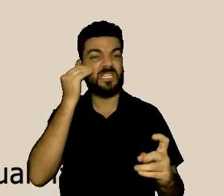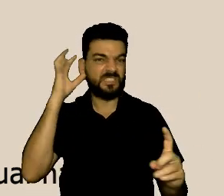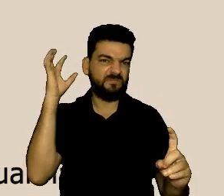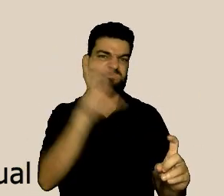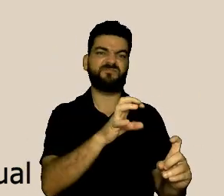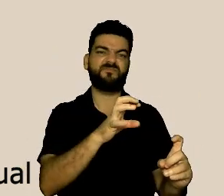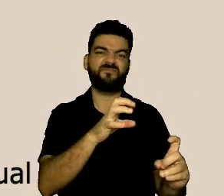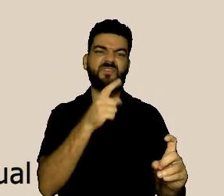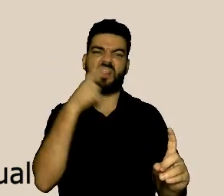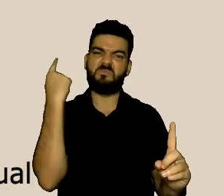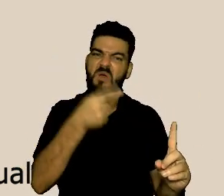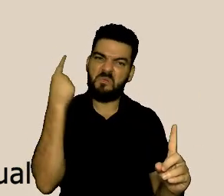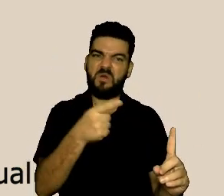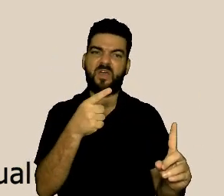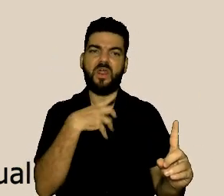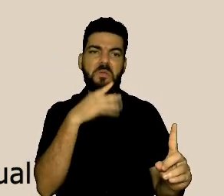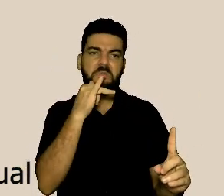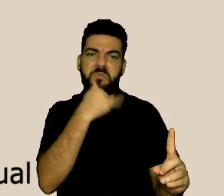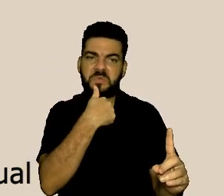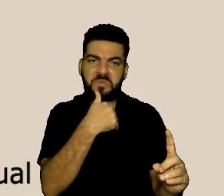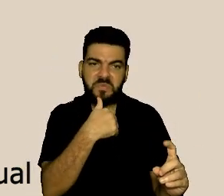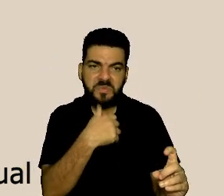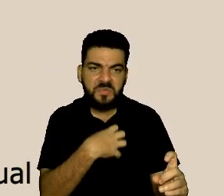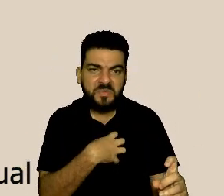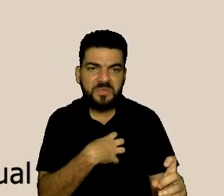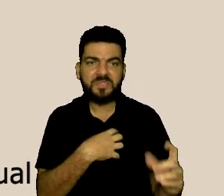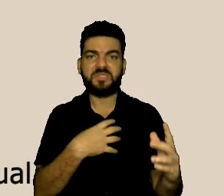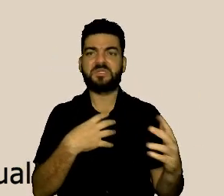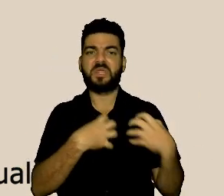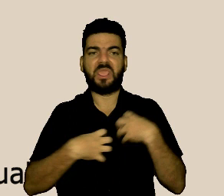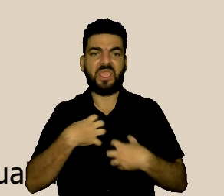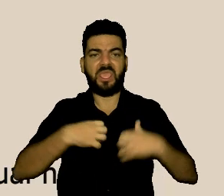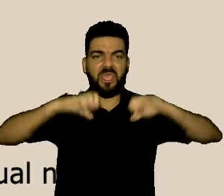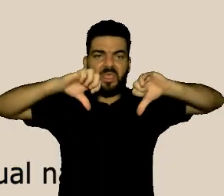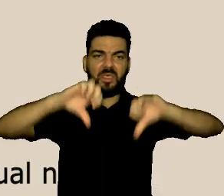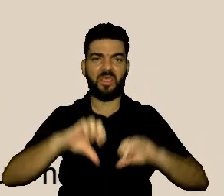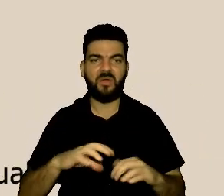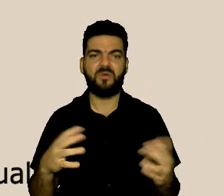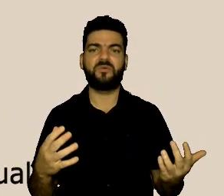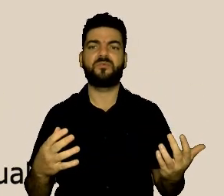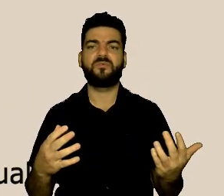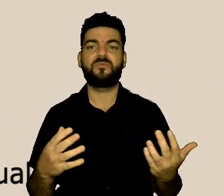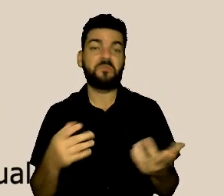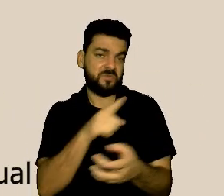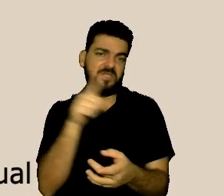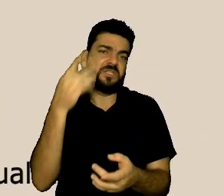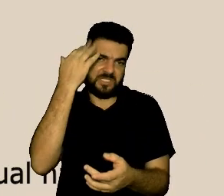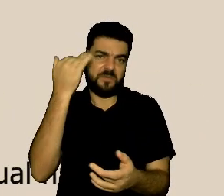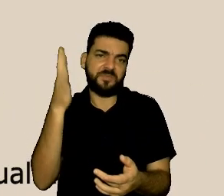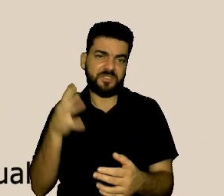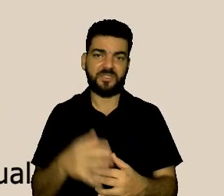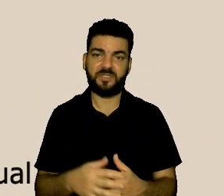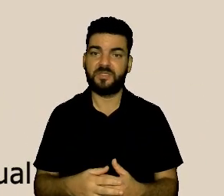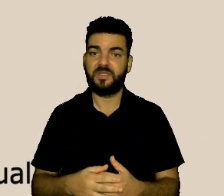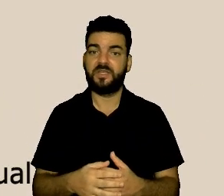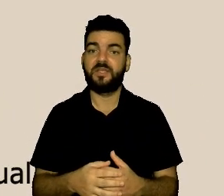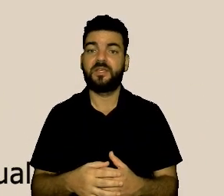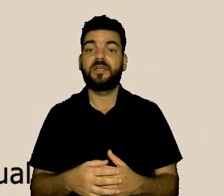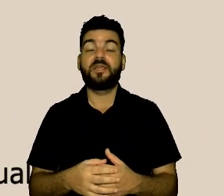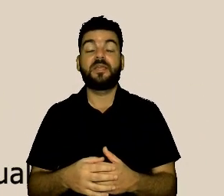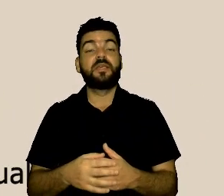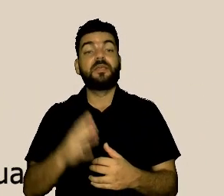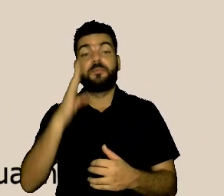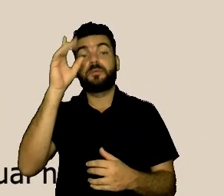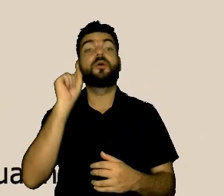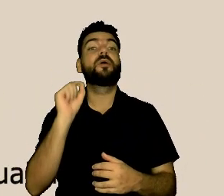a sua autoestima e ela é caracterizada especialmente pela repetição da conduta e